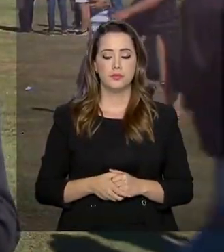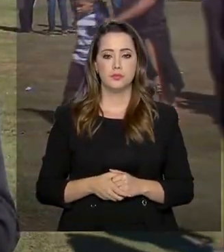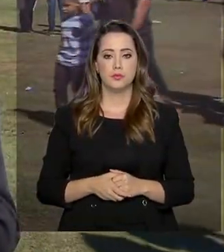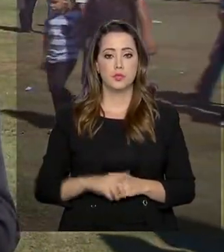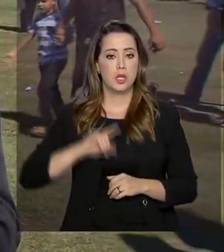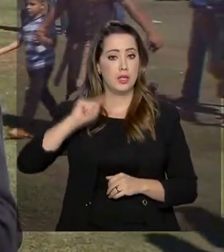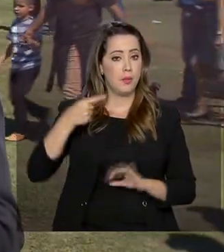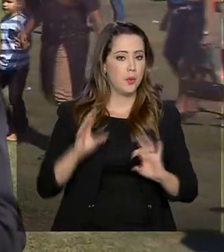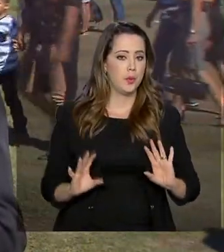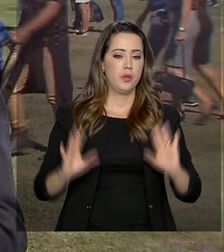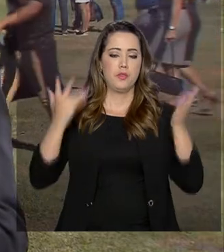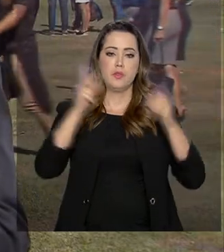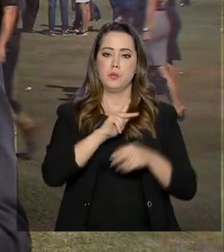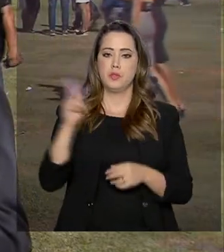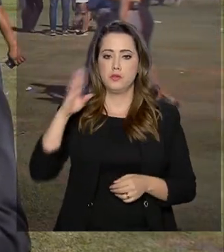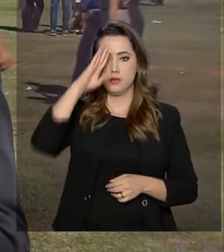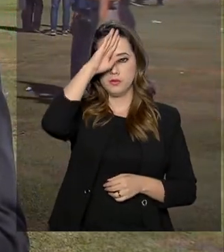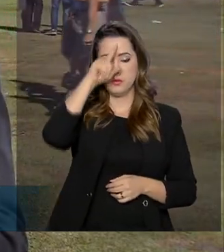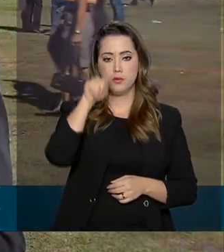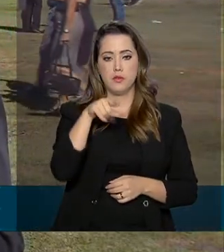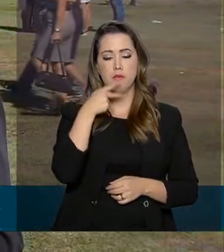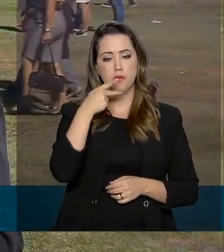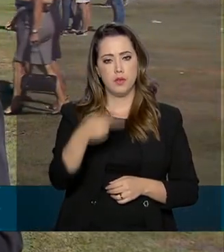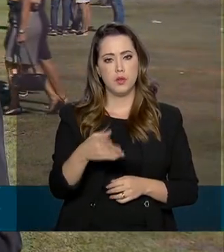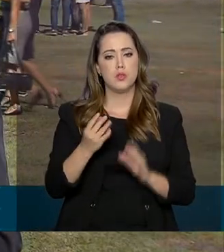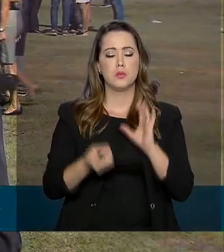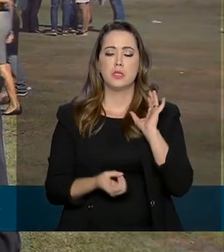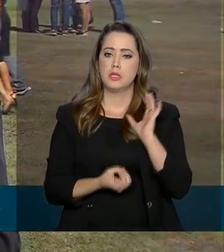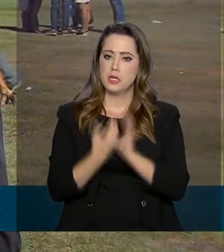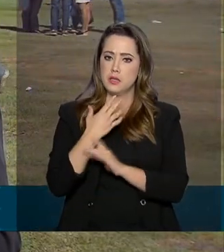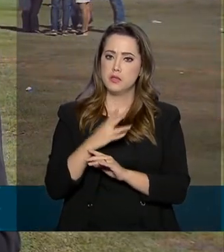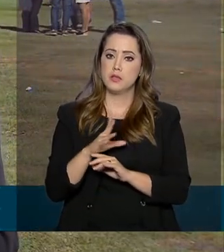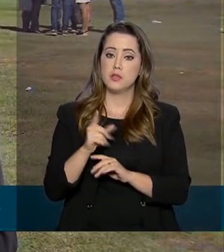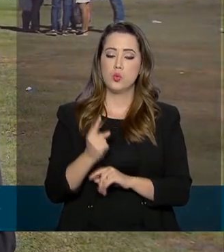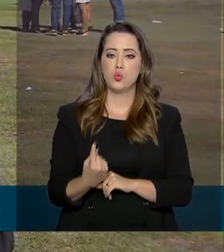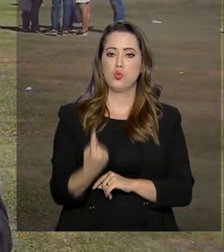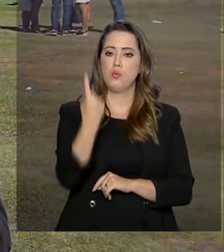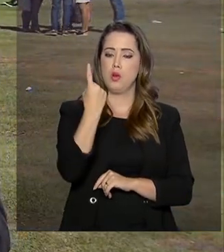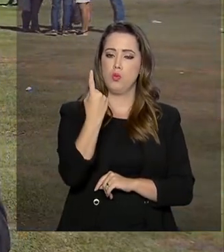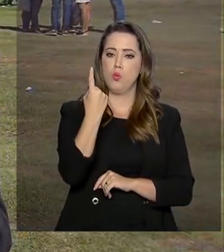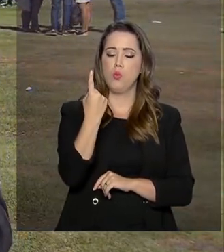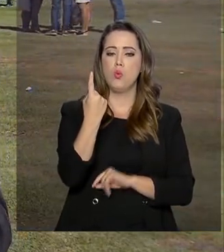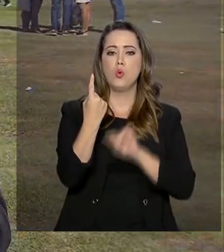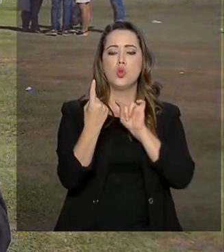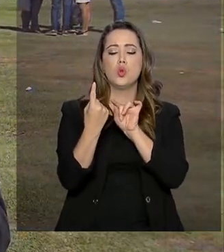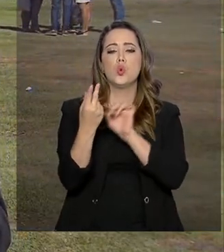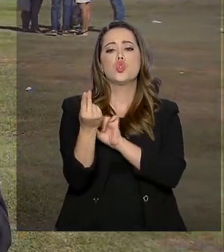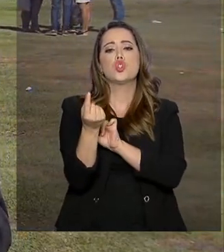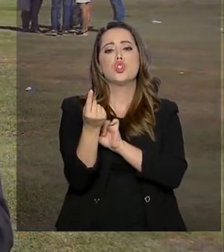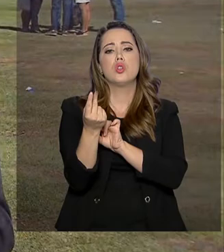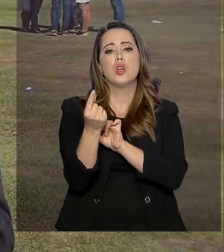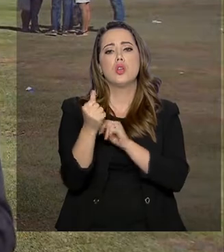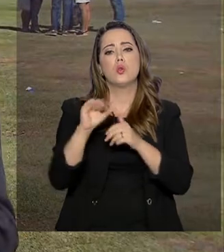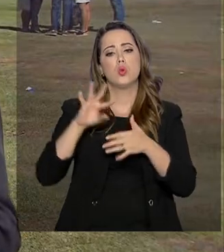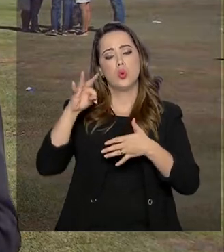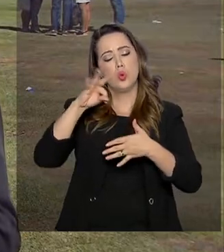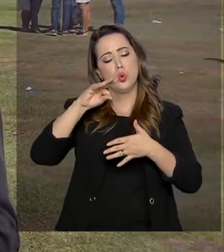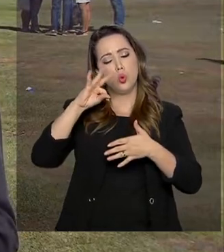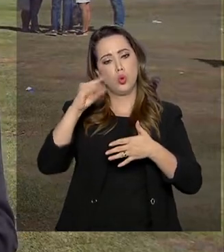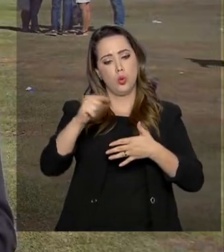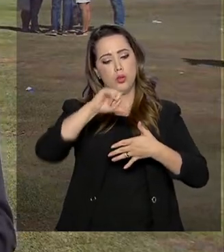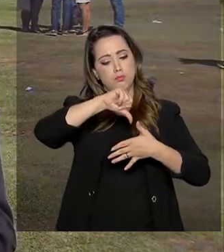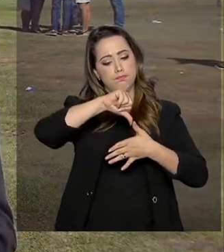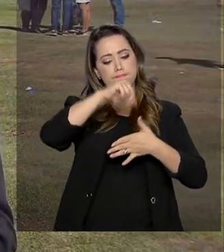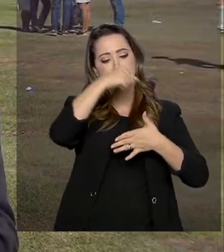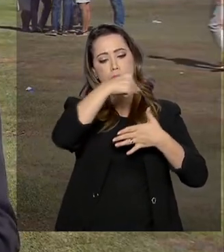Depois do evento, o presidente Jair Bolsonaro falou sobre a criação de uma moeda única na América do Sul. Ele disse que o governo está aberto